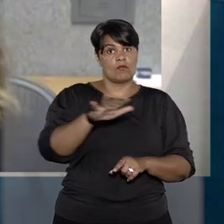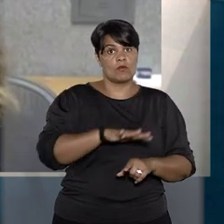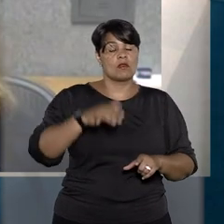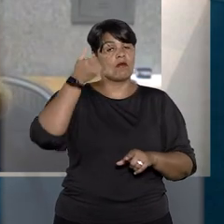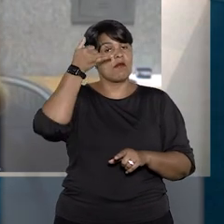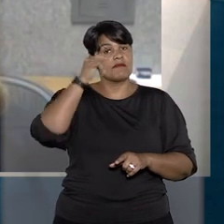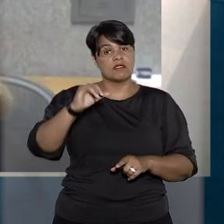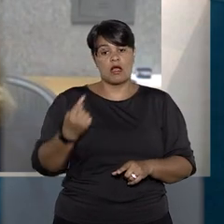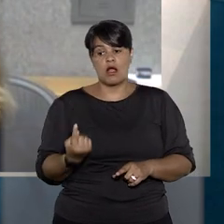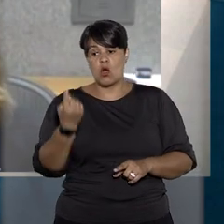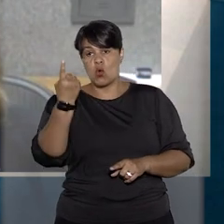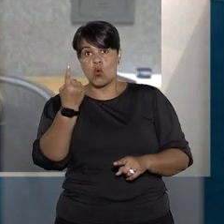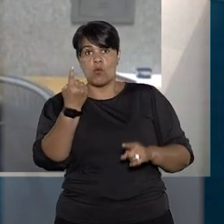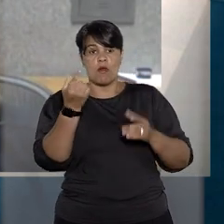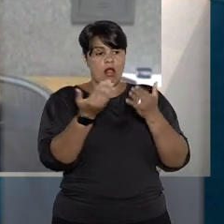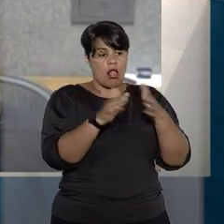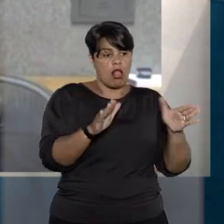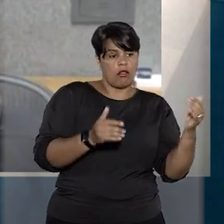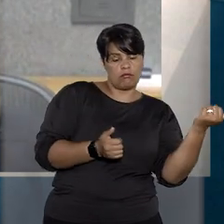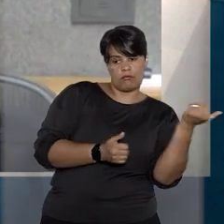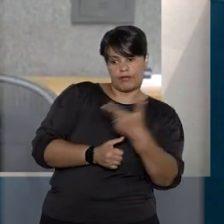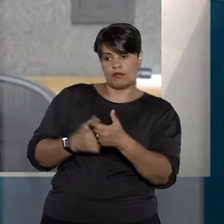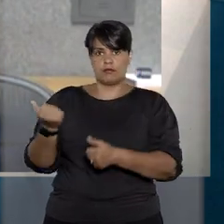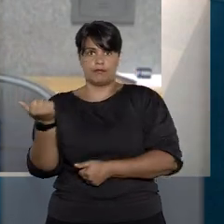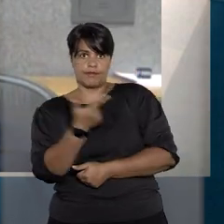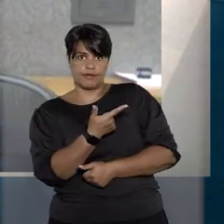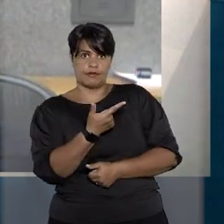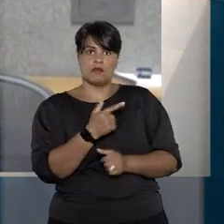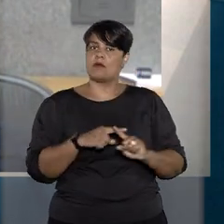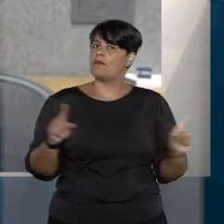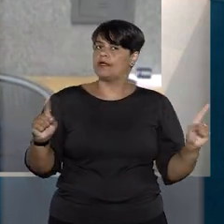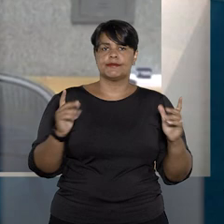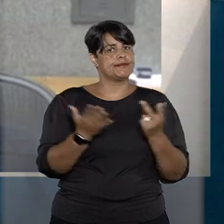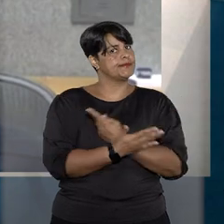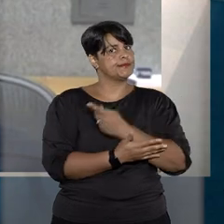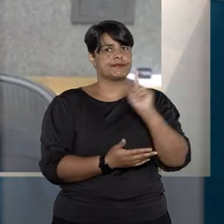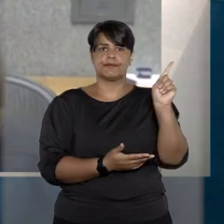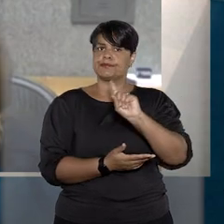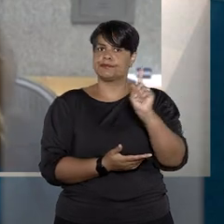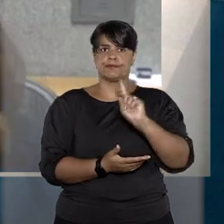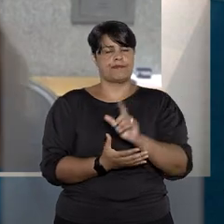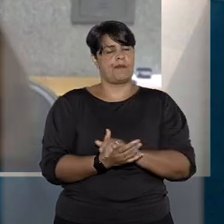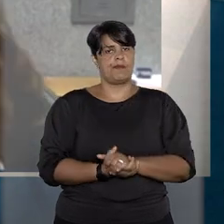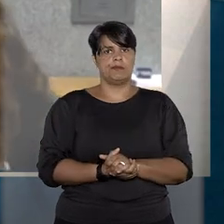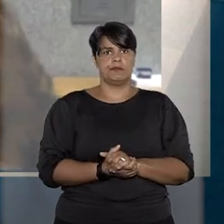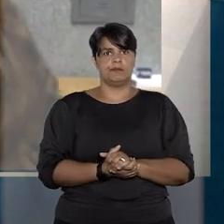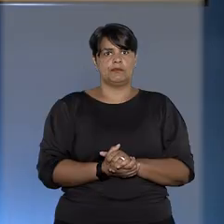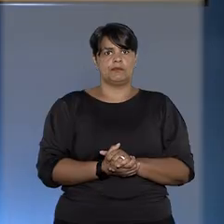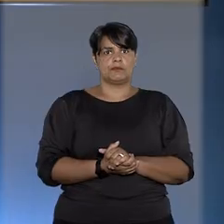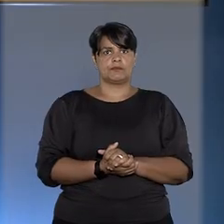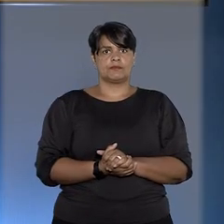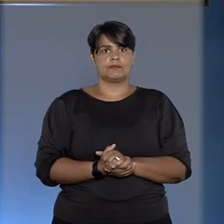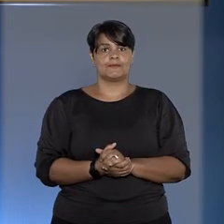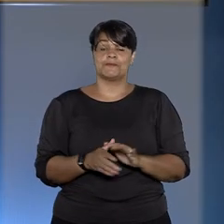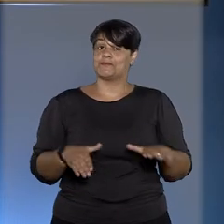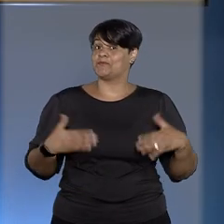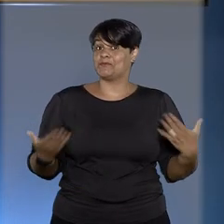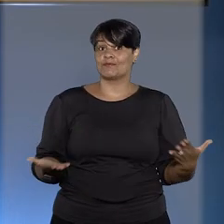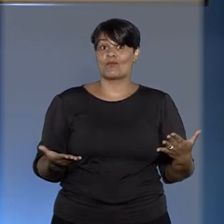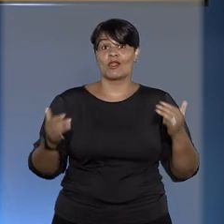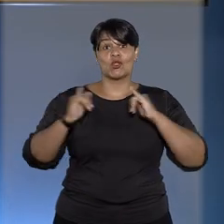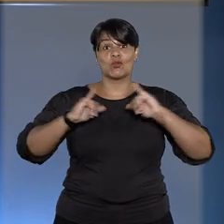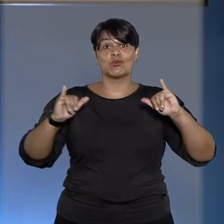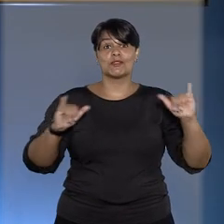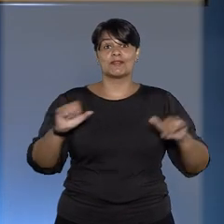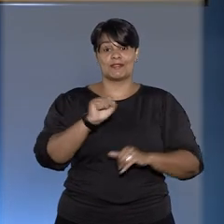evitar que uma tivesse vantagem sobre a outra. Mas não foi isso que se verificou no caso. E o STJ